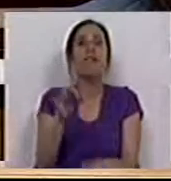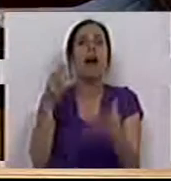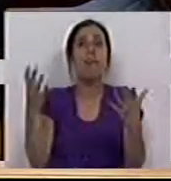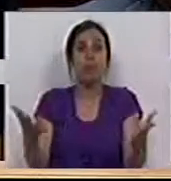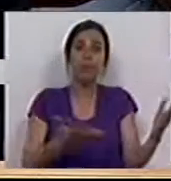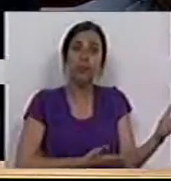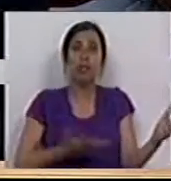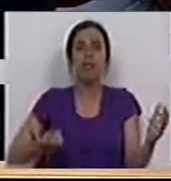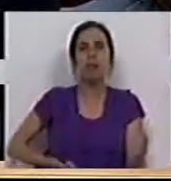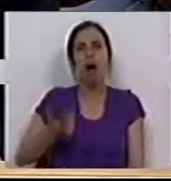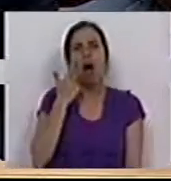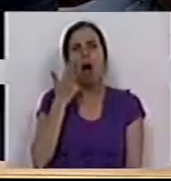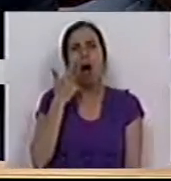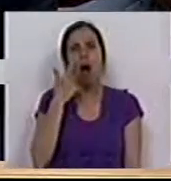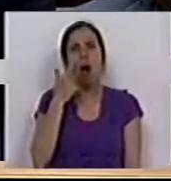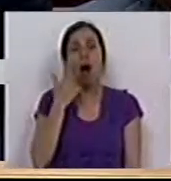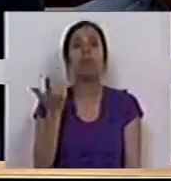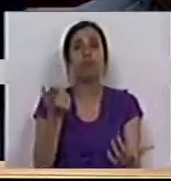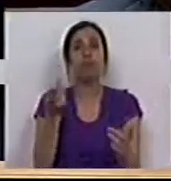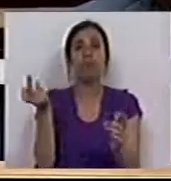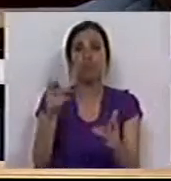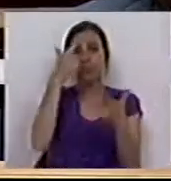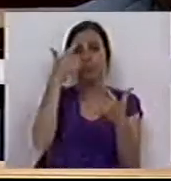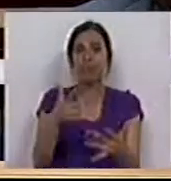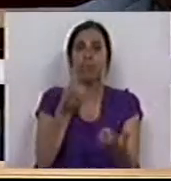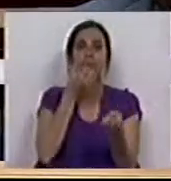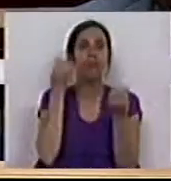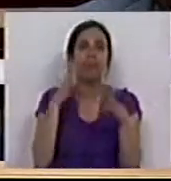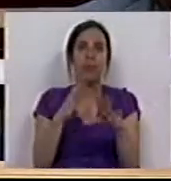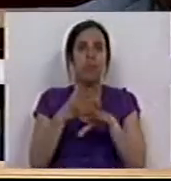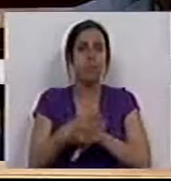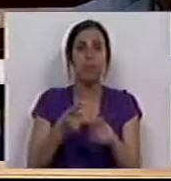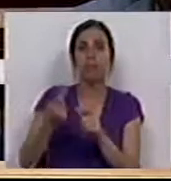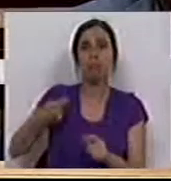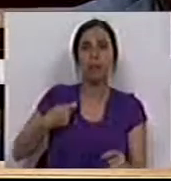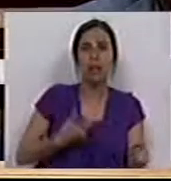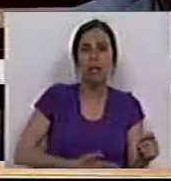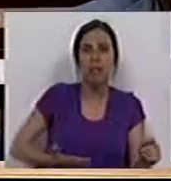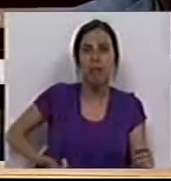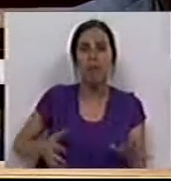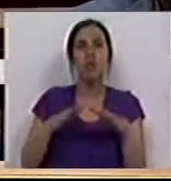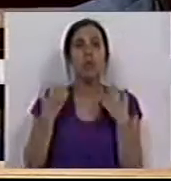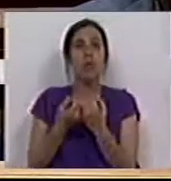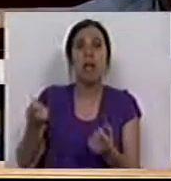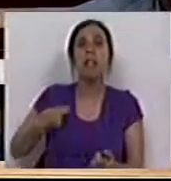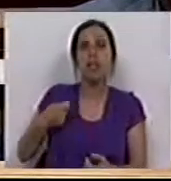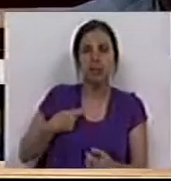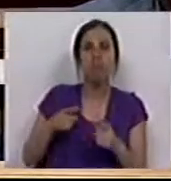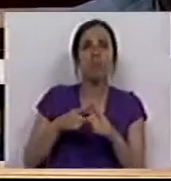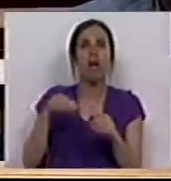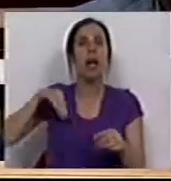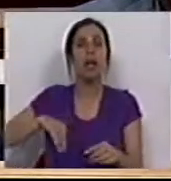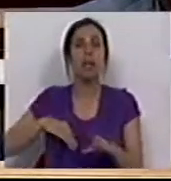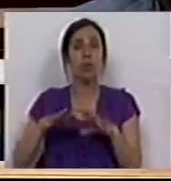em que o desemprego de longa duração bate à porta, que perderam o acesso ao subsídio de desemprego, ao subsídio social de desemprego e ao